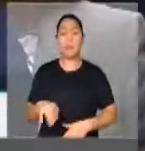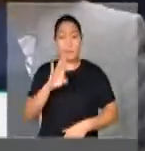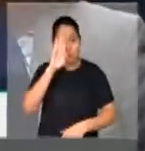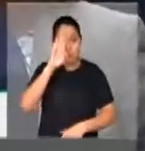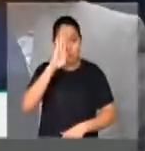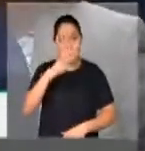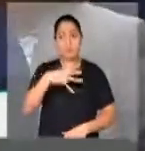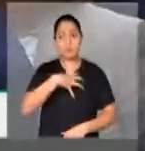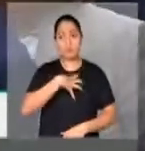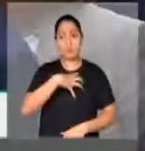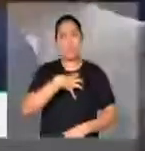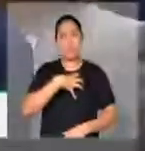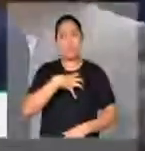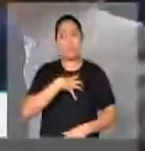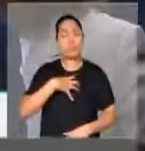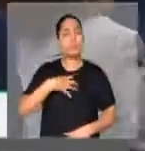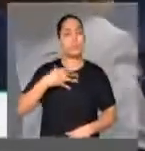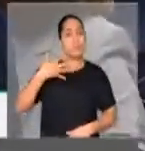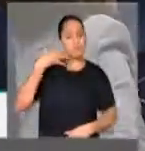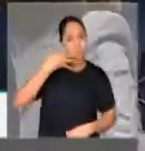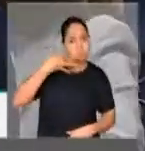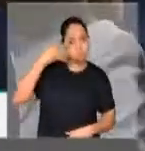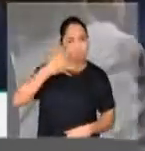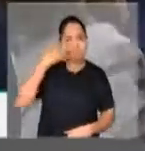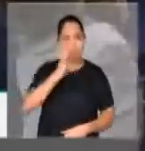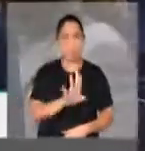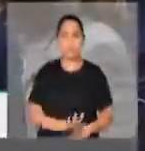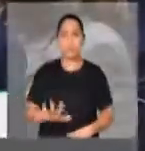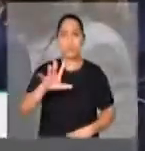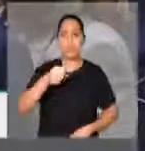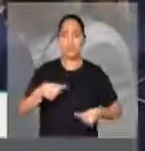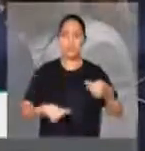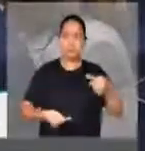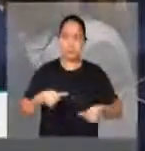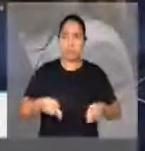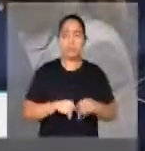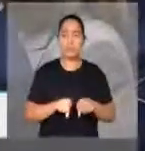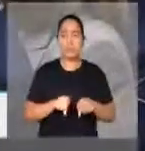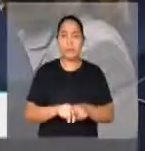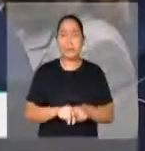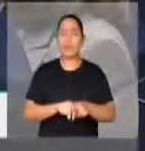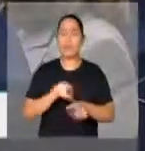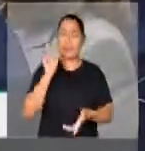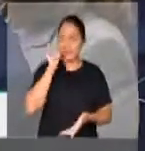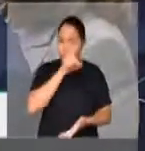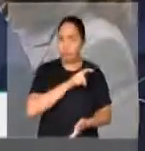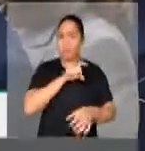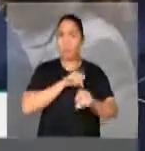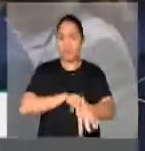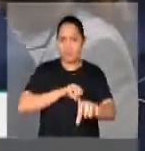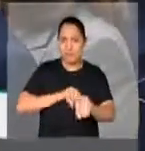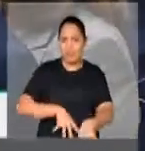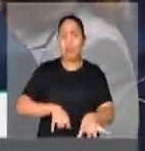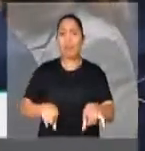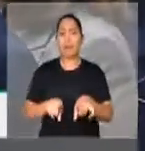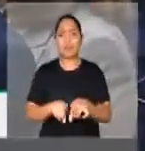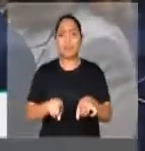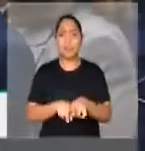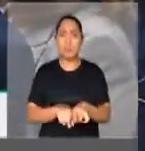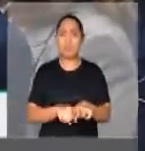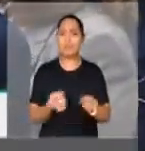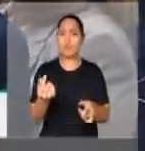grave da política nacional, das dificuldades enfrentadas pela educação, dos cortes que estão sendo feitos na